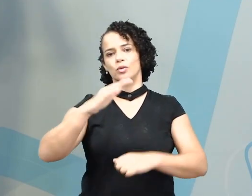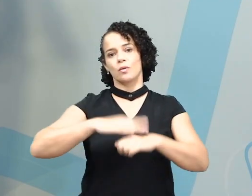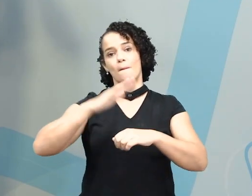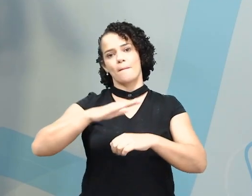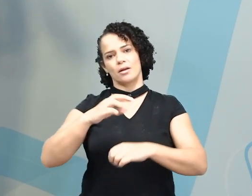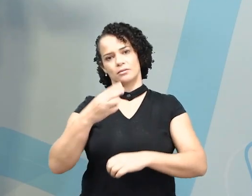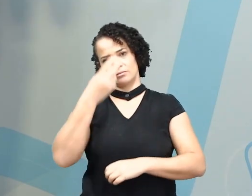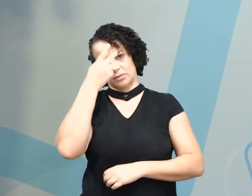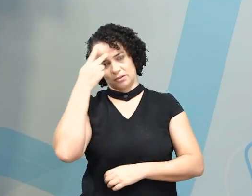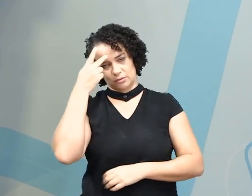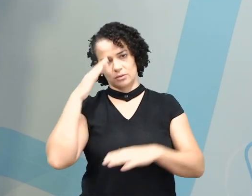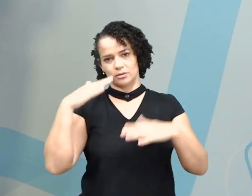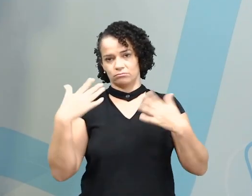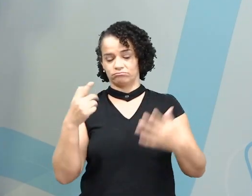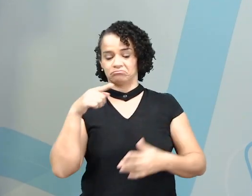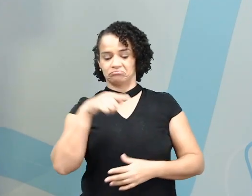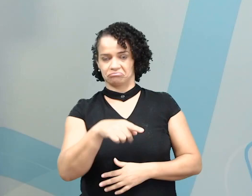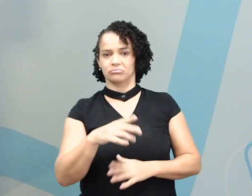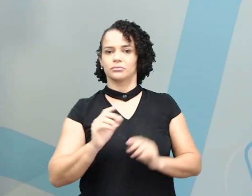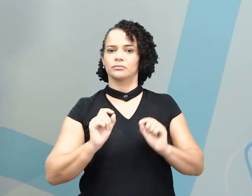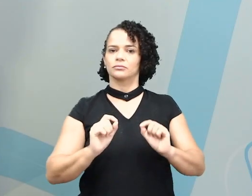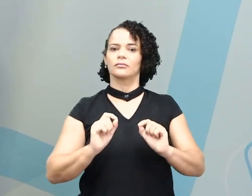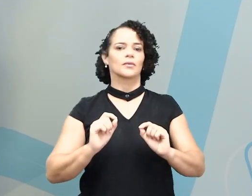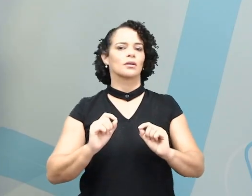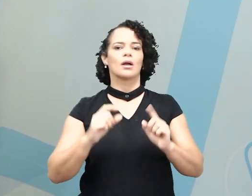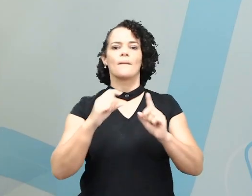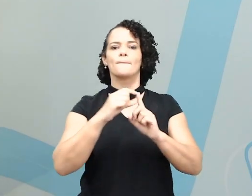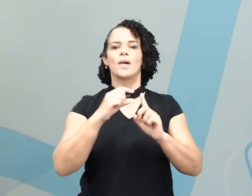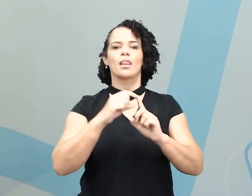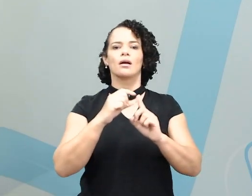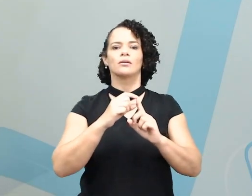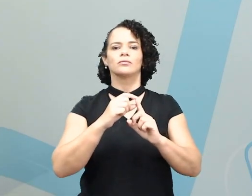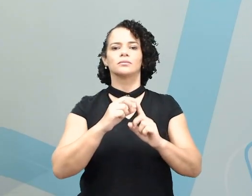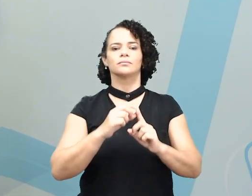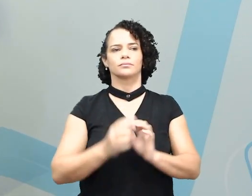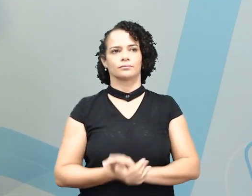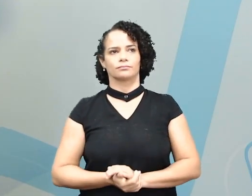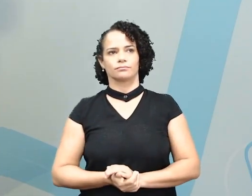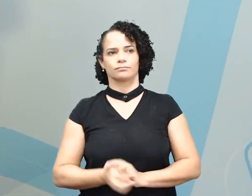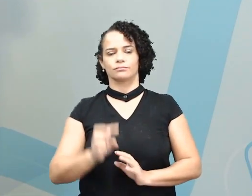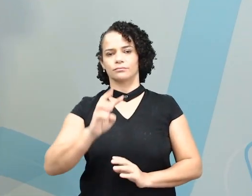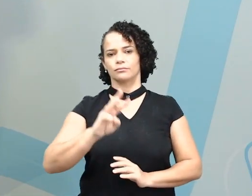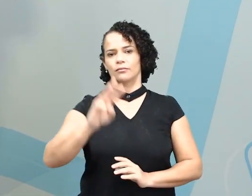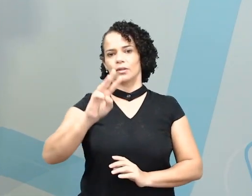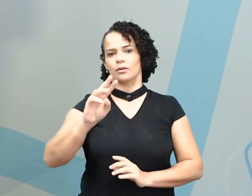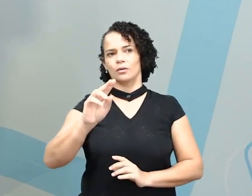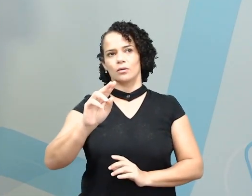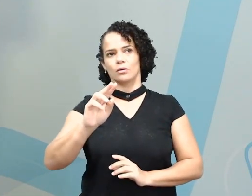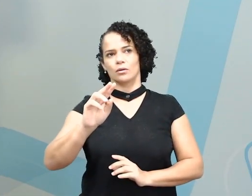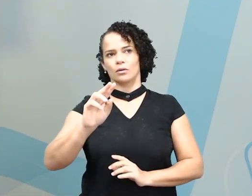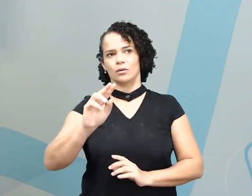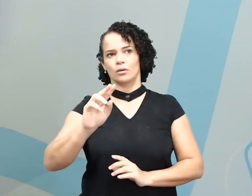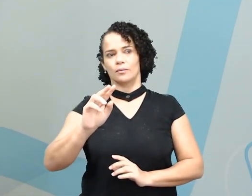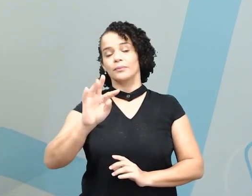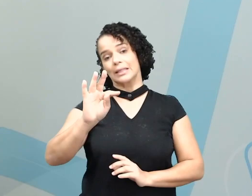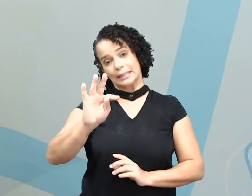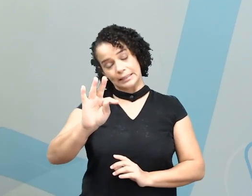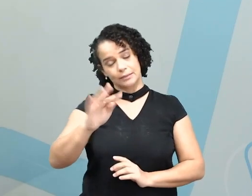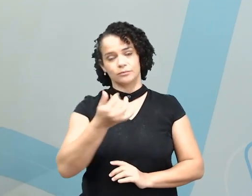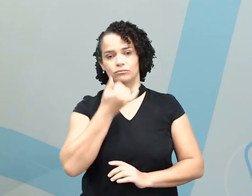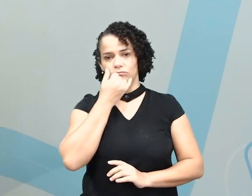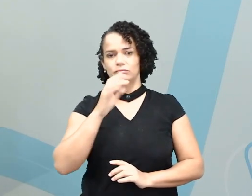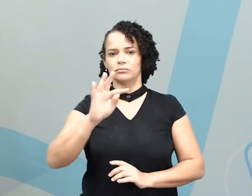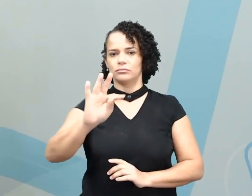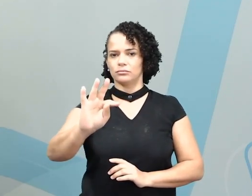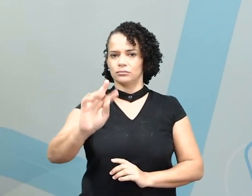mais pessoas. E nesse caso, a gente usa they. Certo? Então, they quer dizer